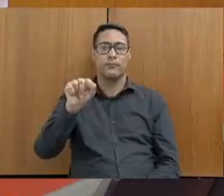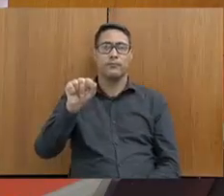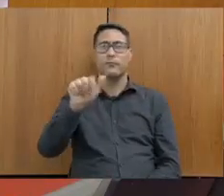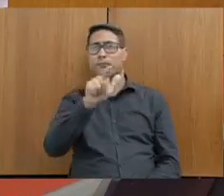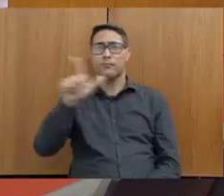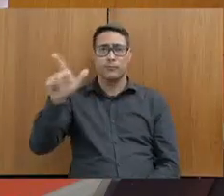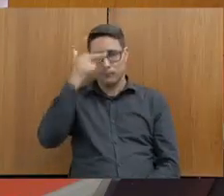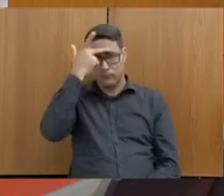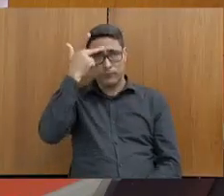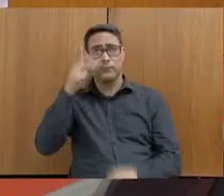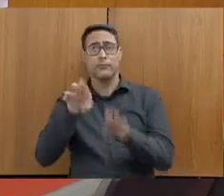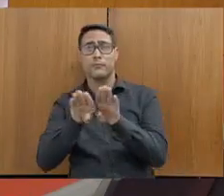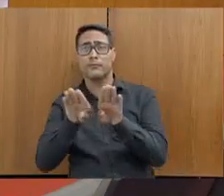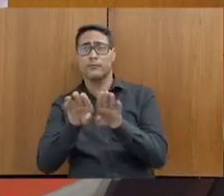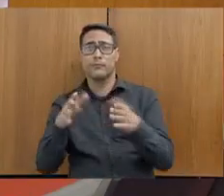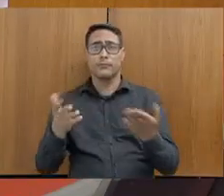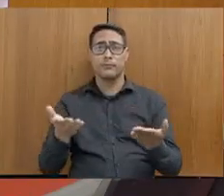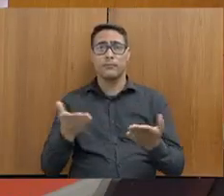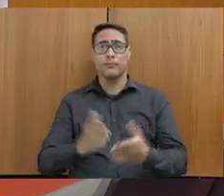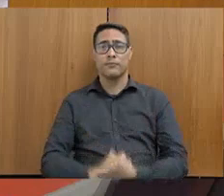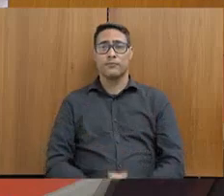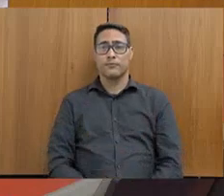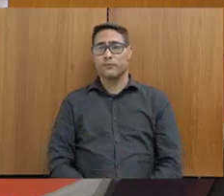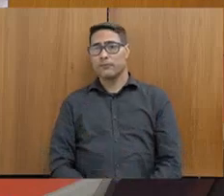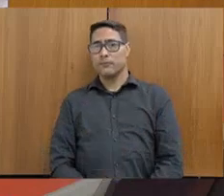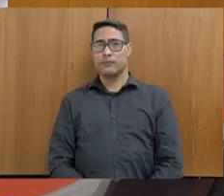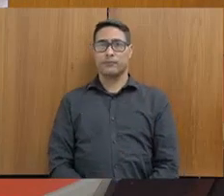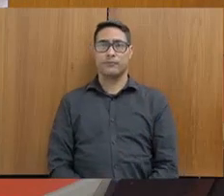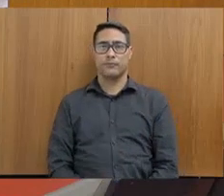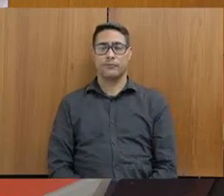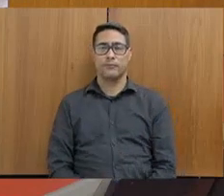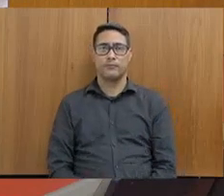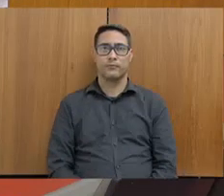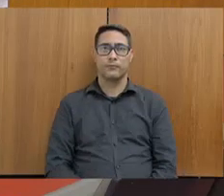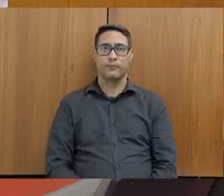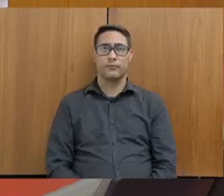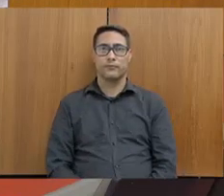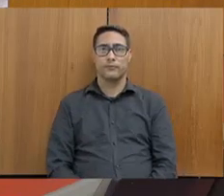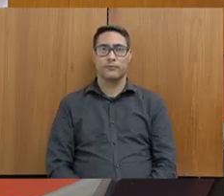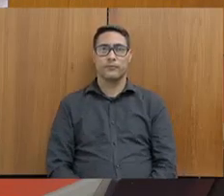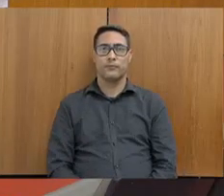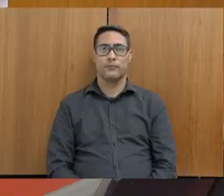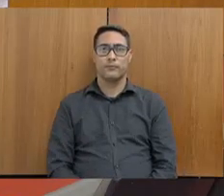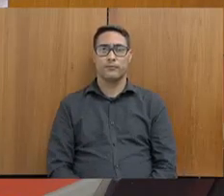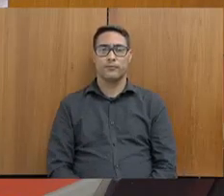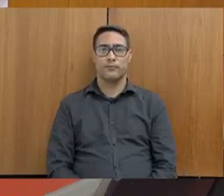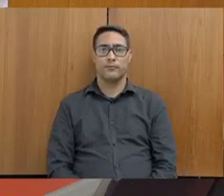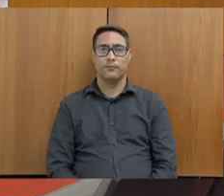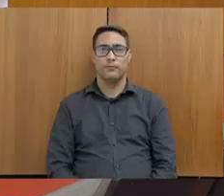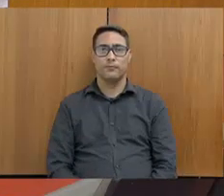aqui? Não estou registrando. Tem que registrar, mas tem mais pessoas lá.